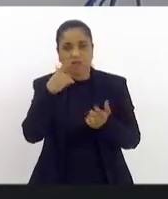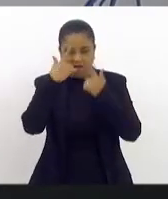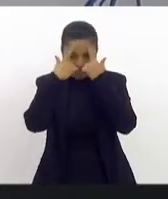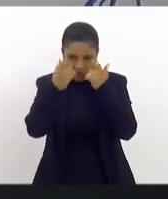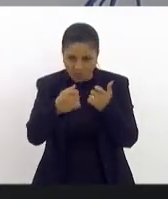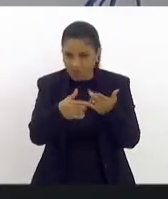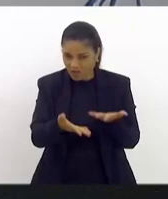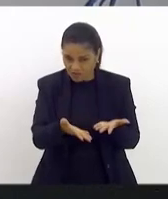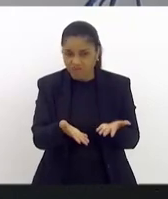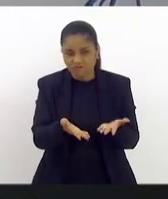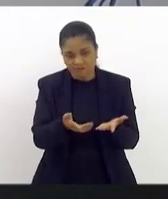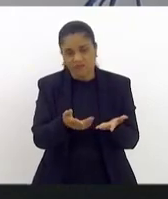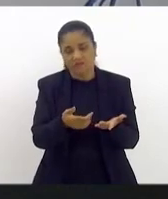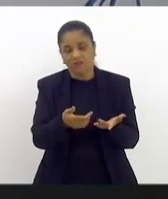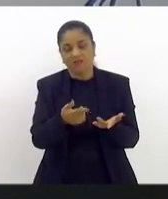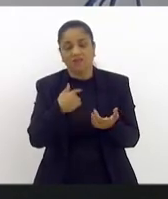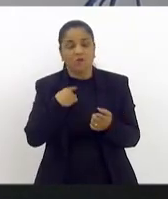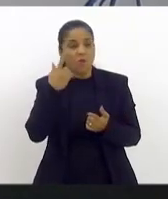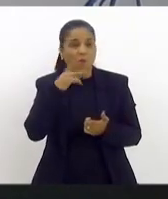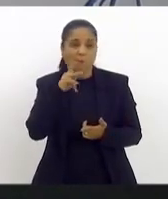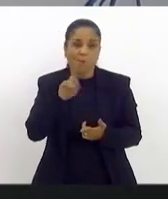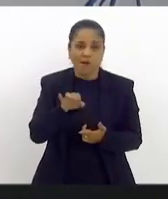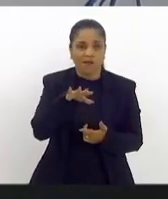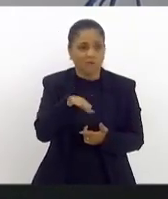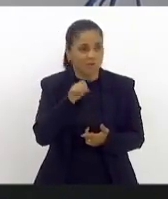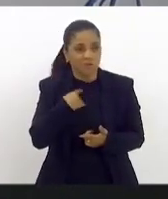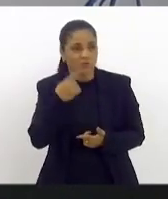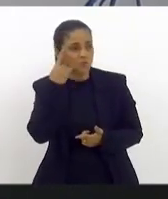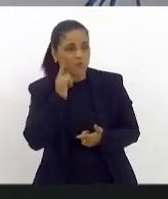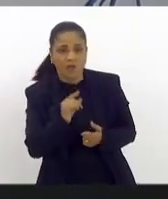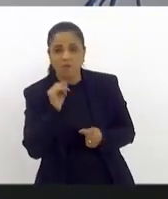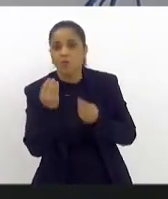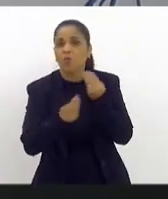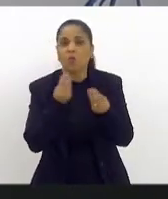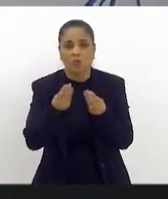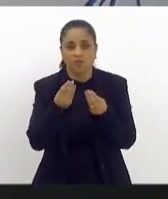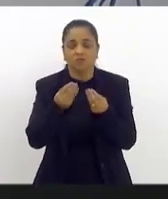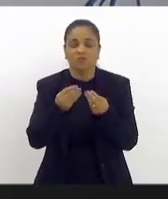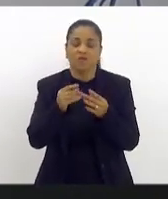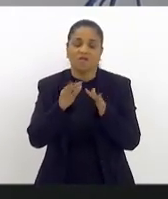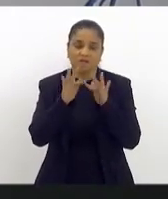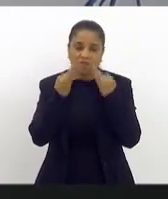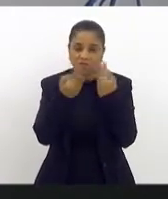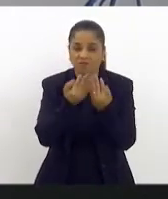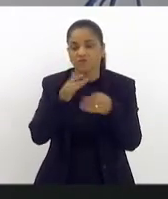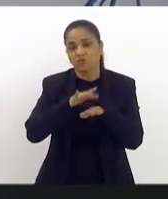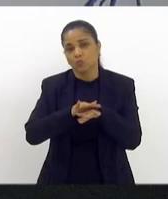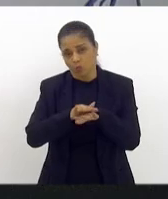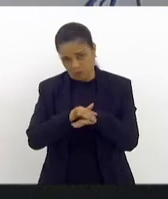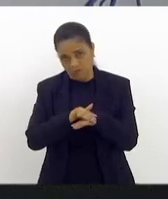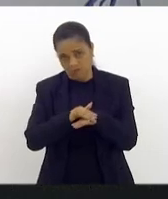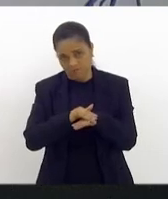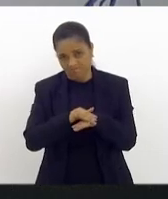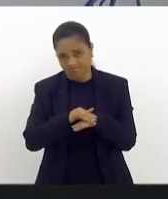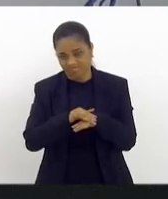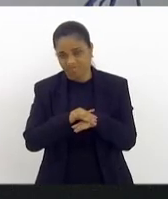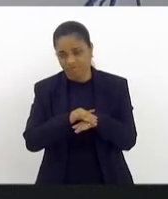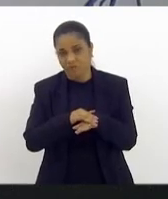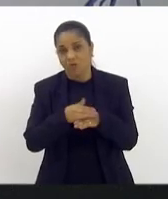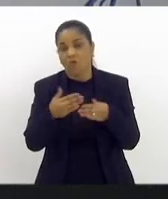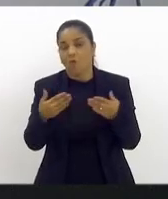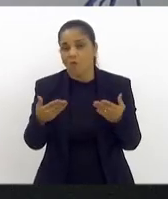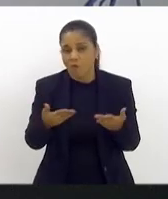a mãe e o pai não sabem o que fazer e a gente tem uma família inteira doente. Então, o que nós temos